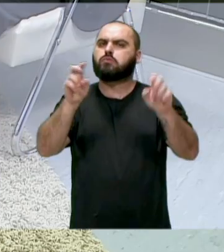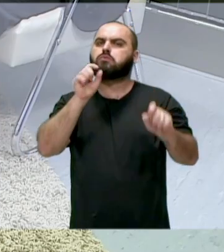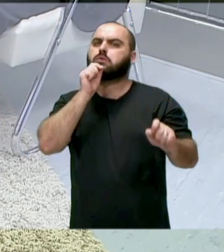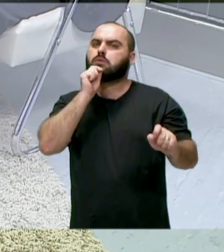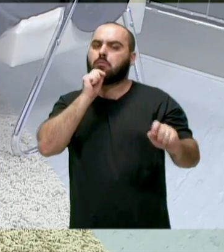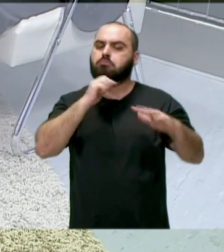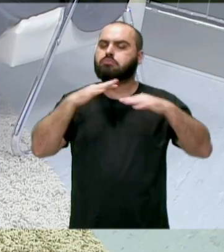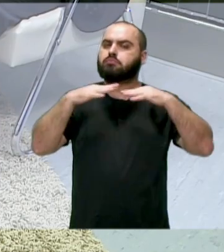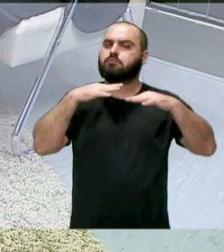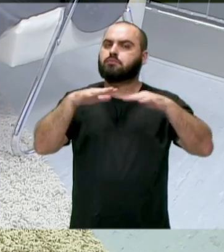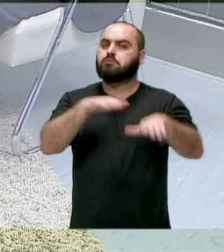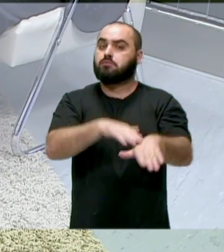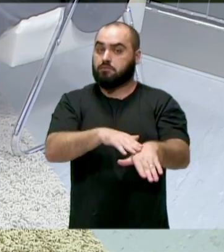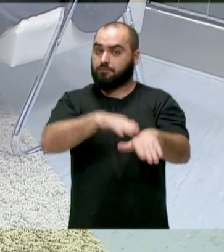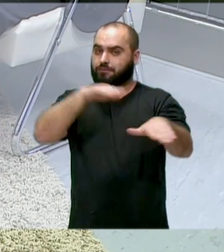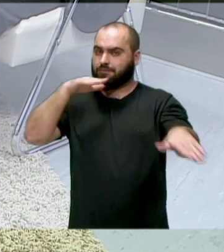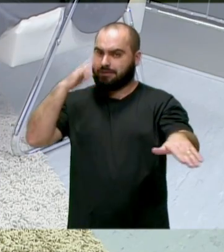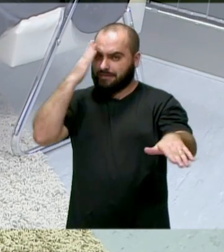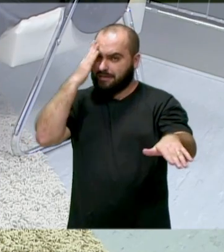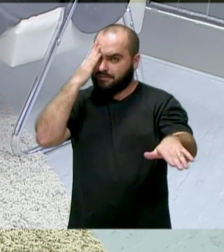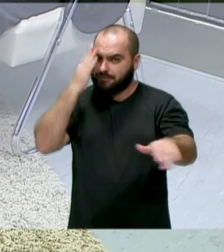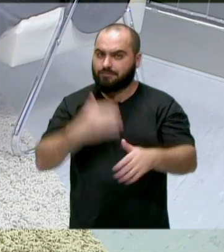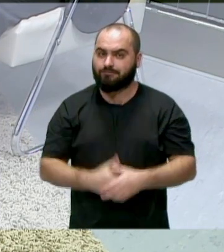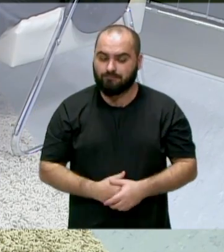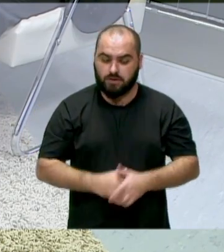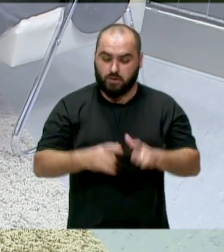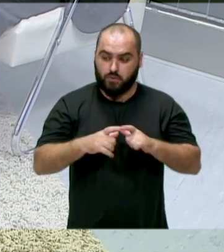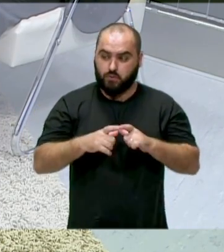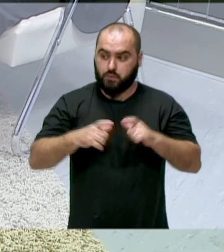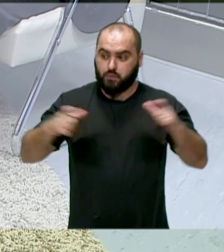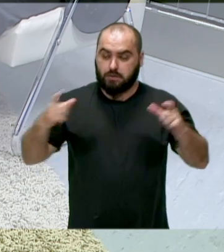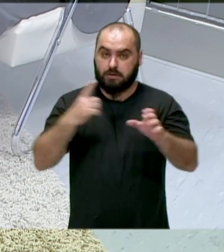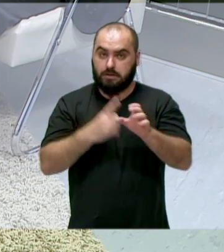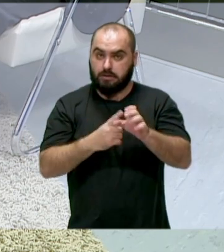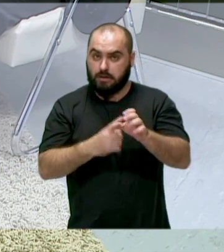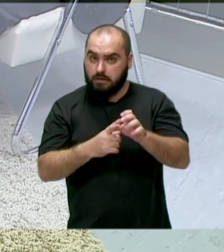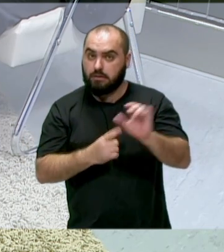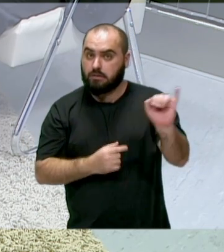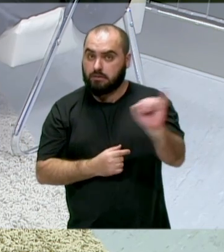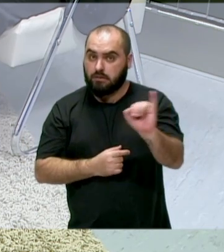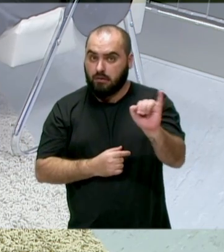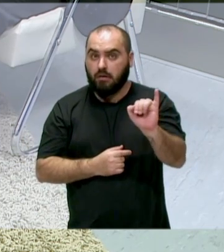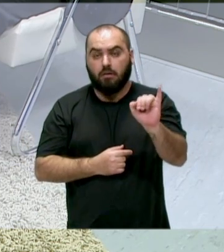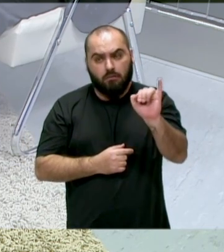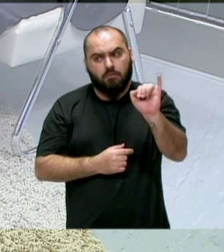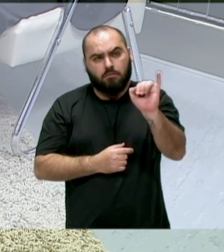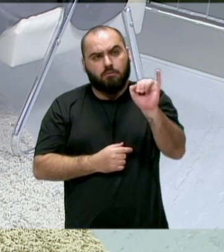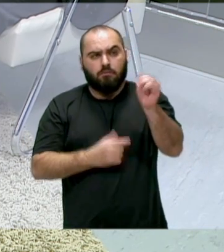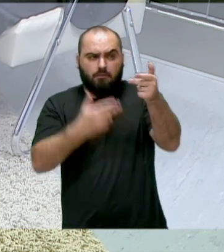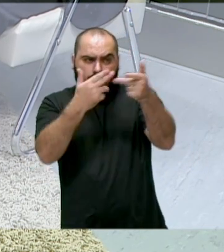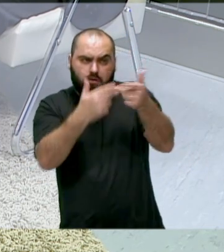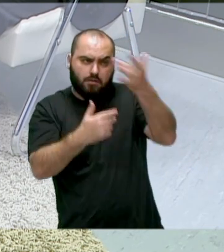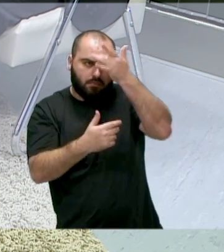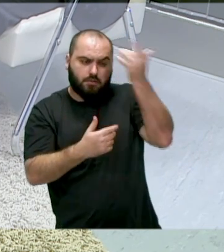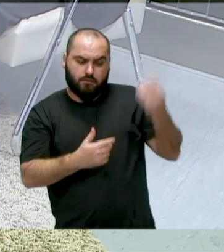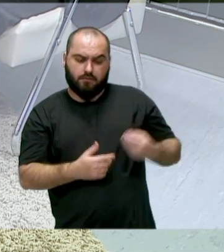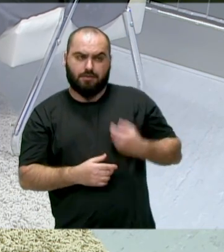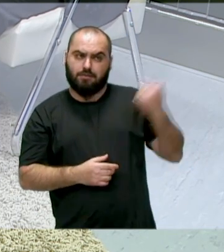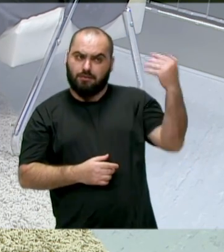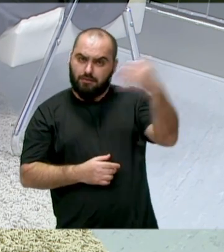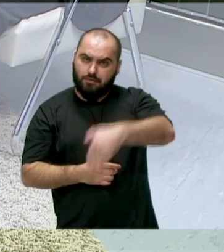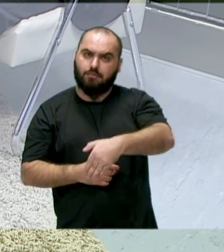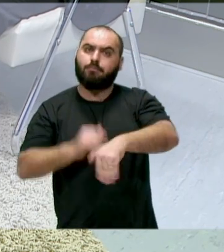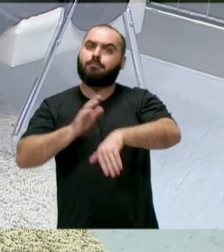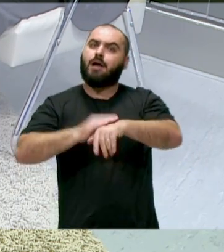mobilidade urbana, por exemplo, com o crescimento da cidade natural, que venham mais pessoas e mais veículos. Então, a gente precisa